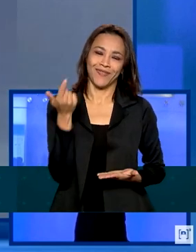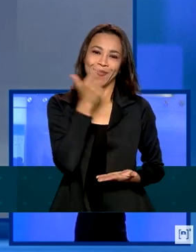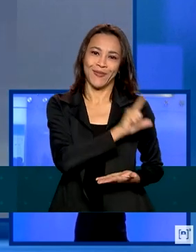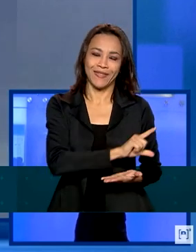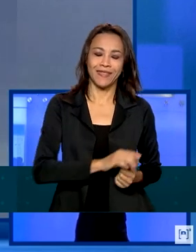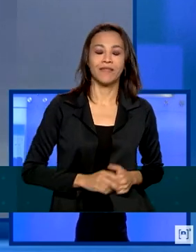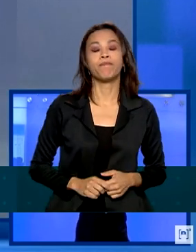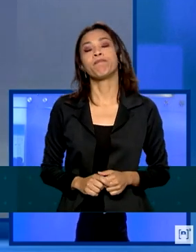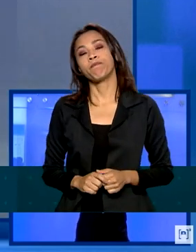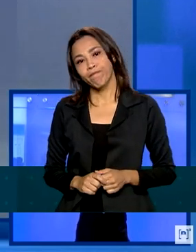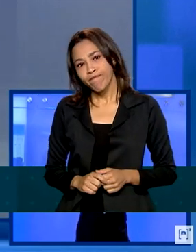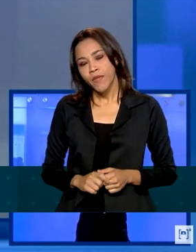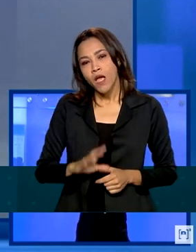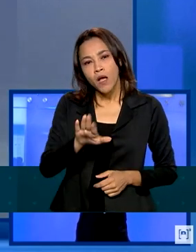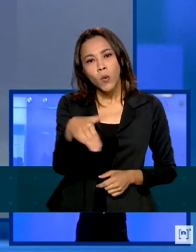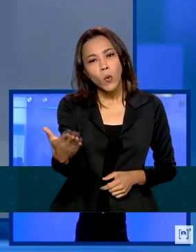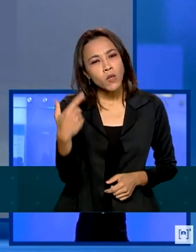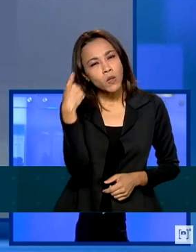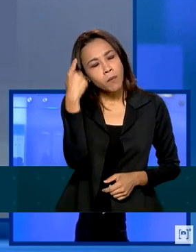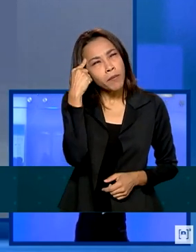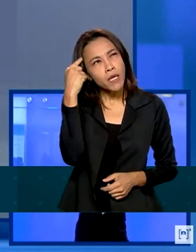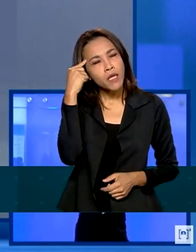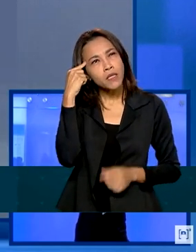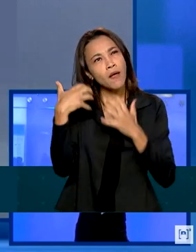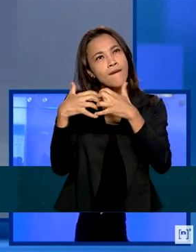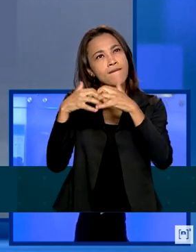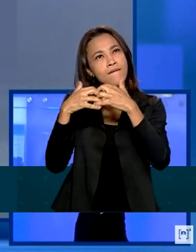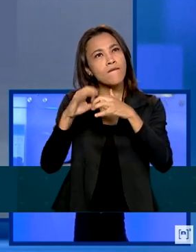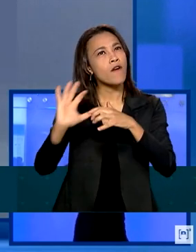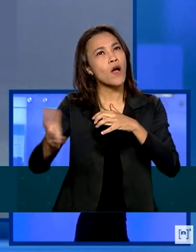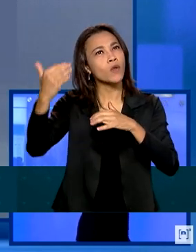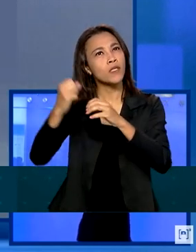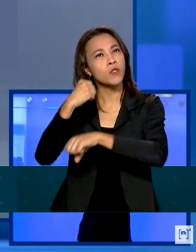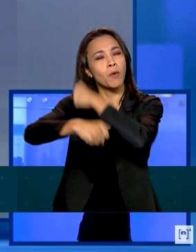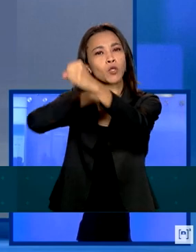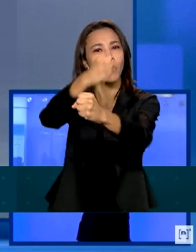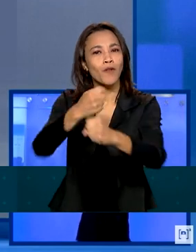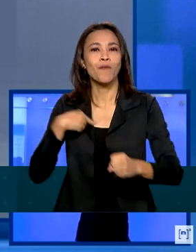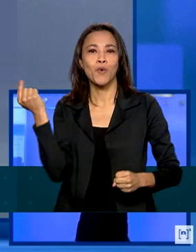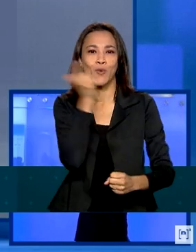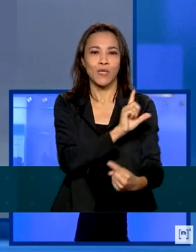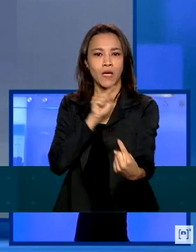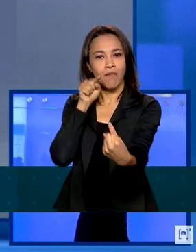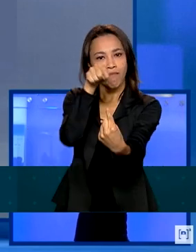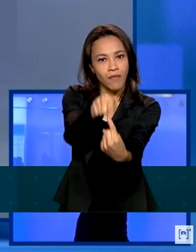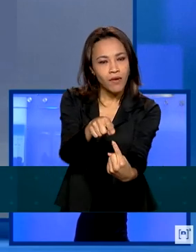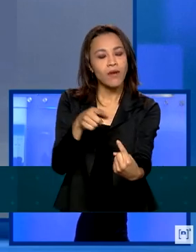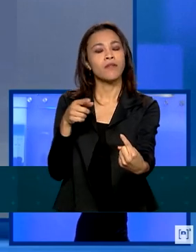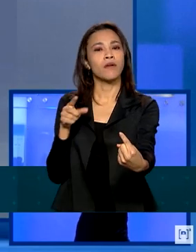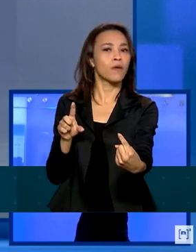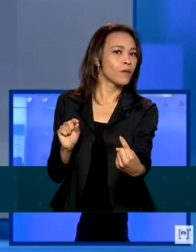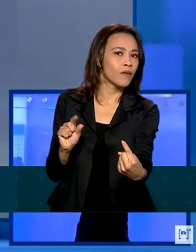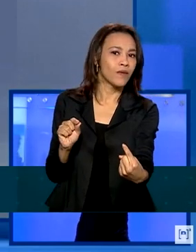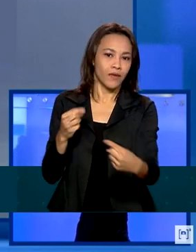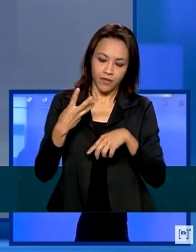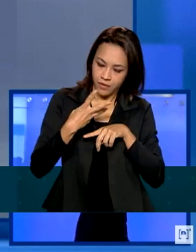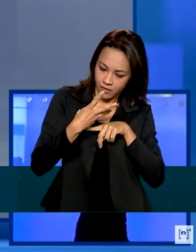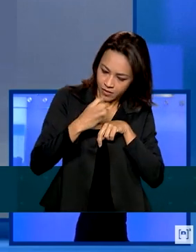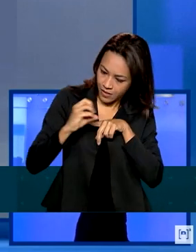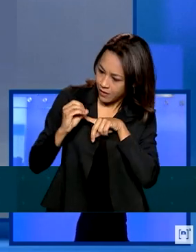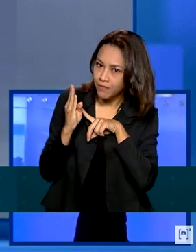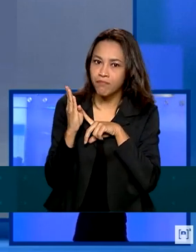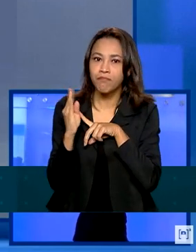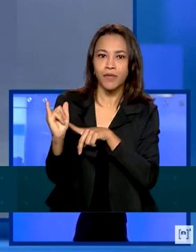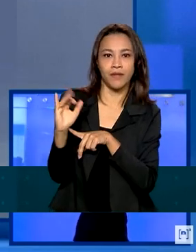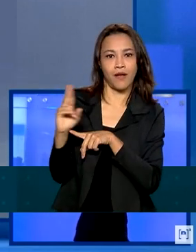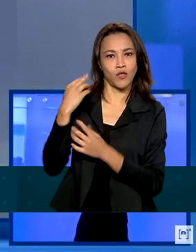Quando a gente pensa naquilo que virá no ano que vem, a gente realmente vai atingir a nossa meta lá de tocar os 300 bilhões de